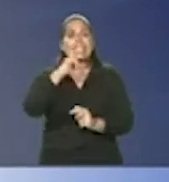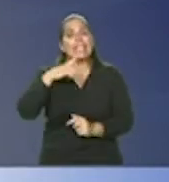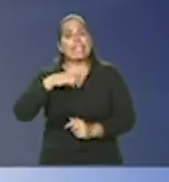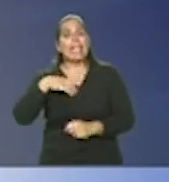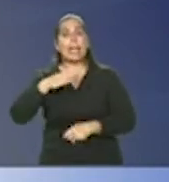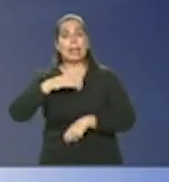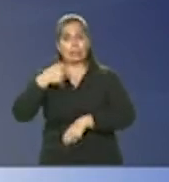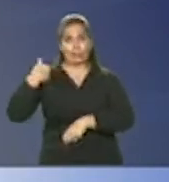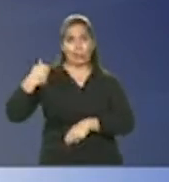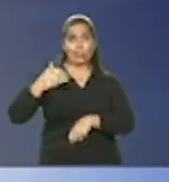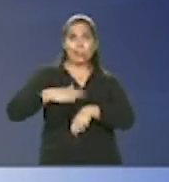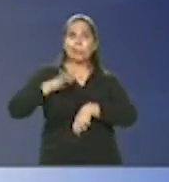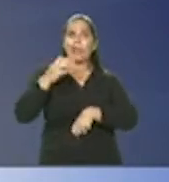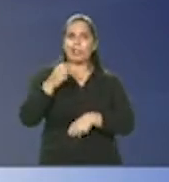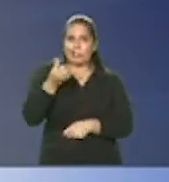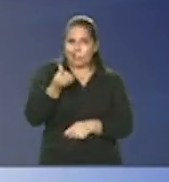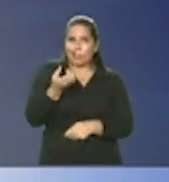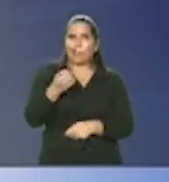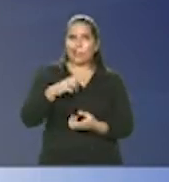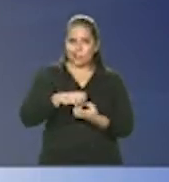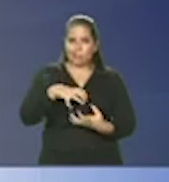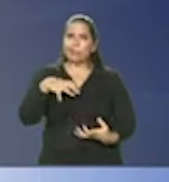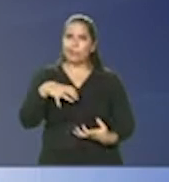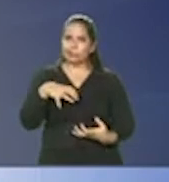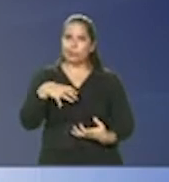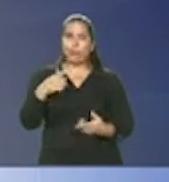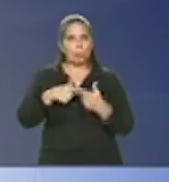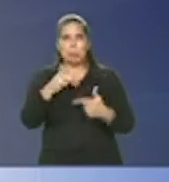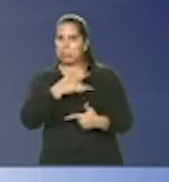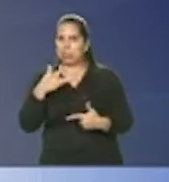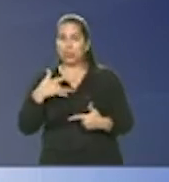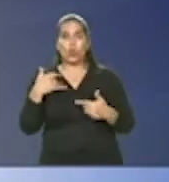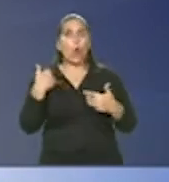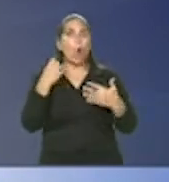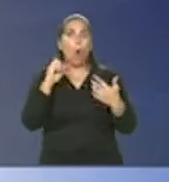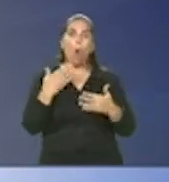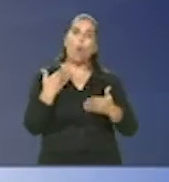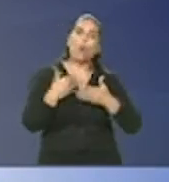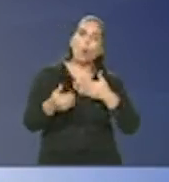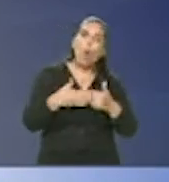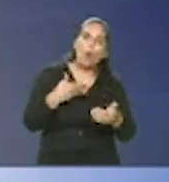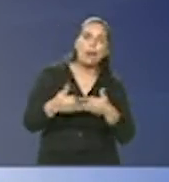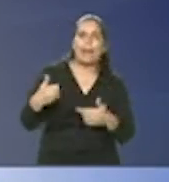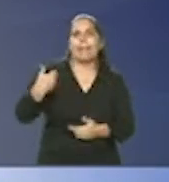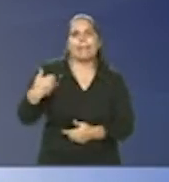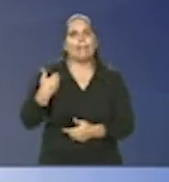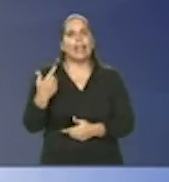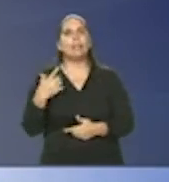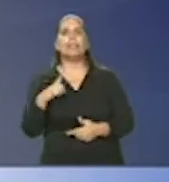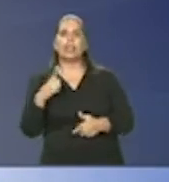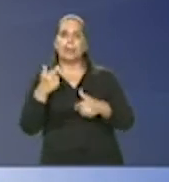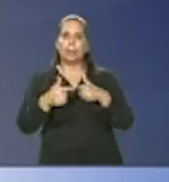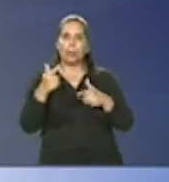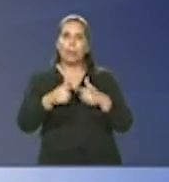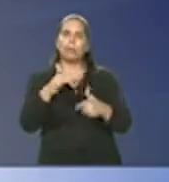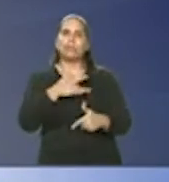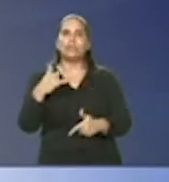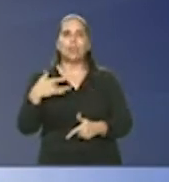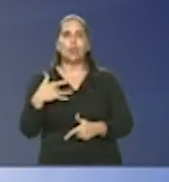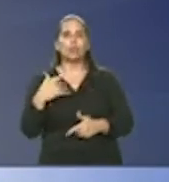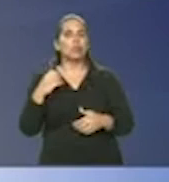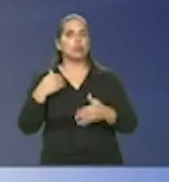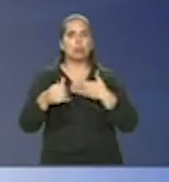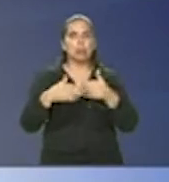mais de 60 anos e tem comorbidade ou se você tem qualquer idade mas tem comorbidade não importa se você é do setor de